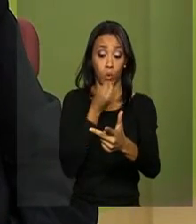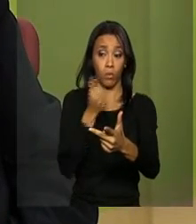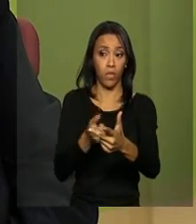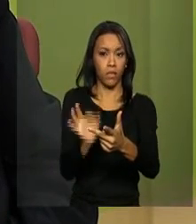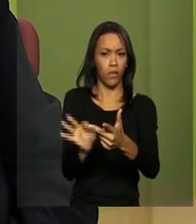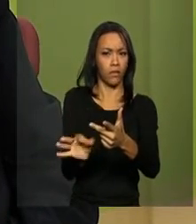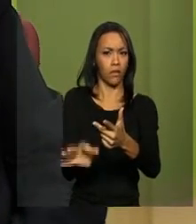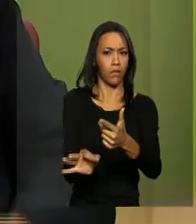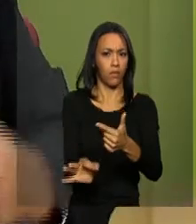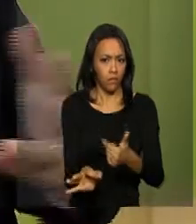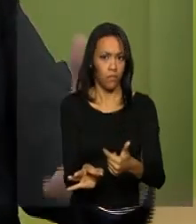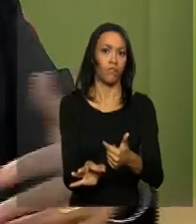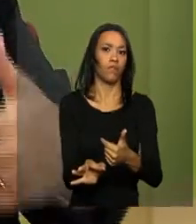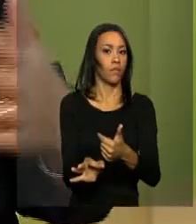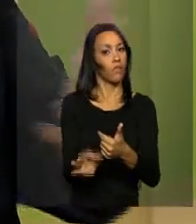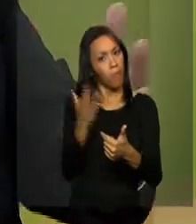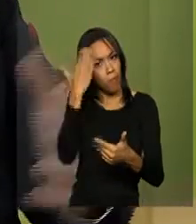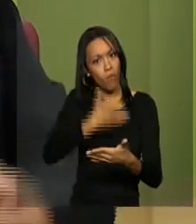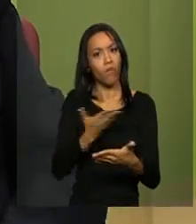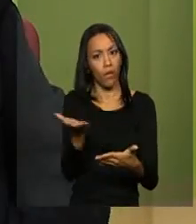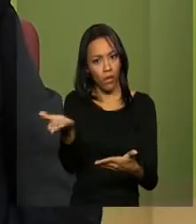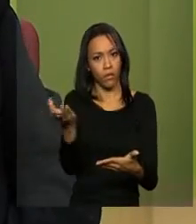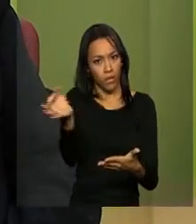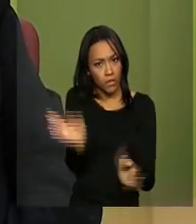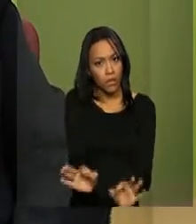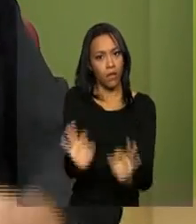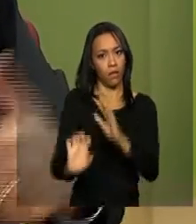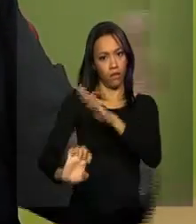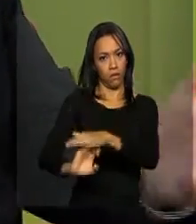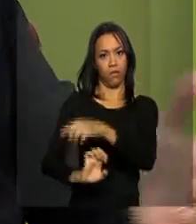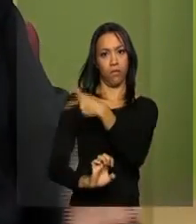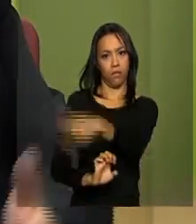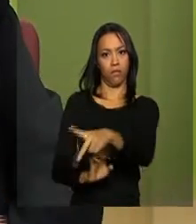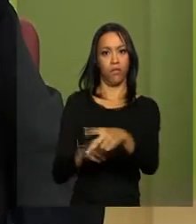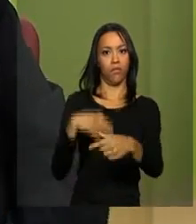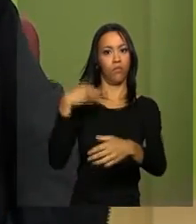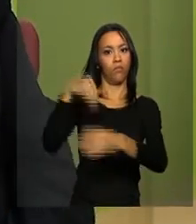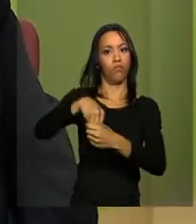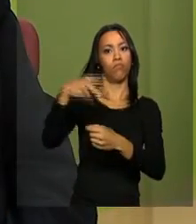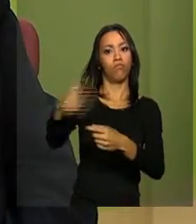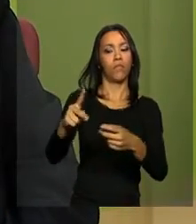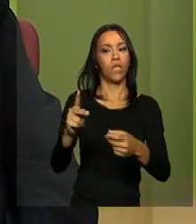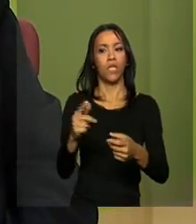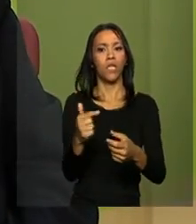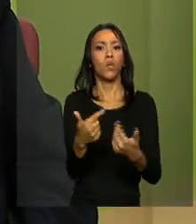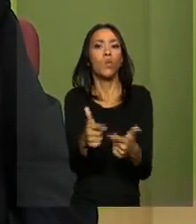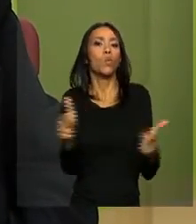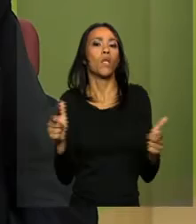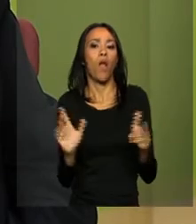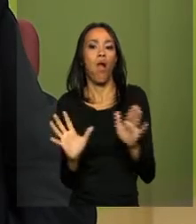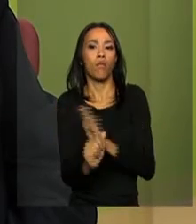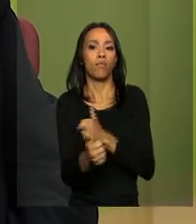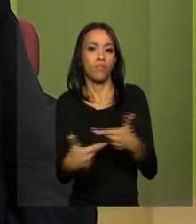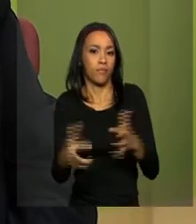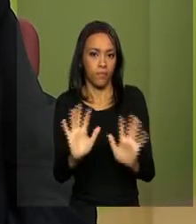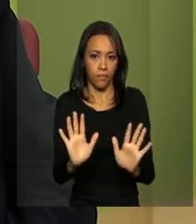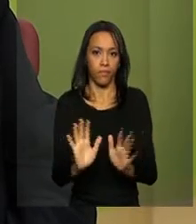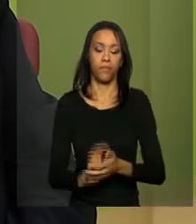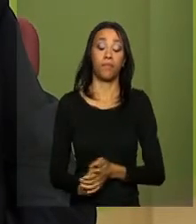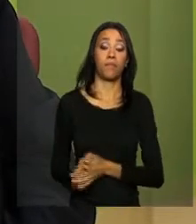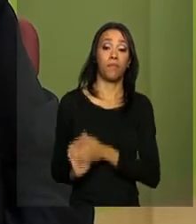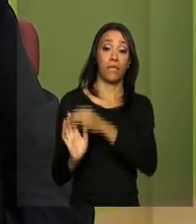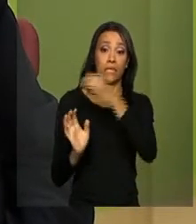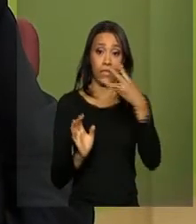provas últimas que caracterizem e indignifiquem as situações corruptivas que foram apuradas. E